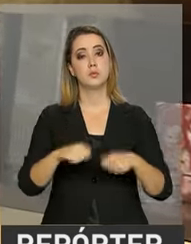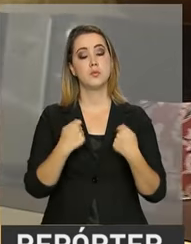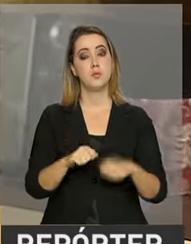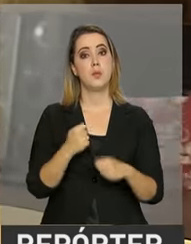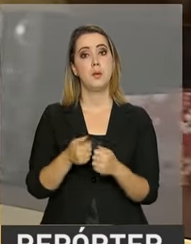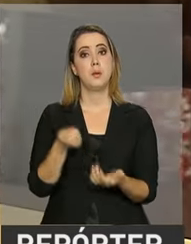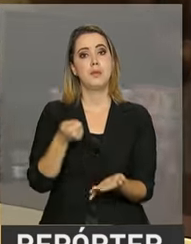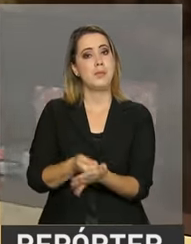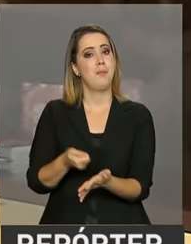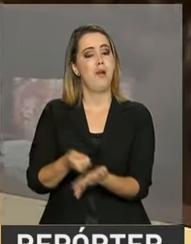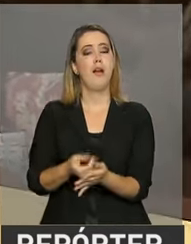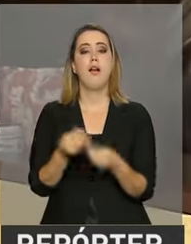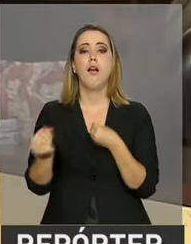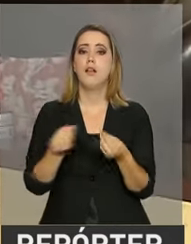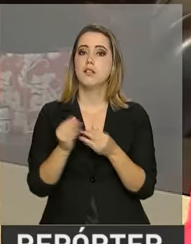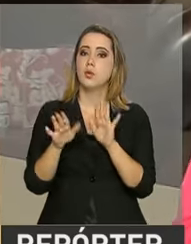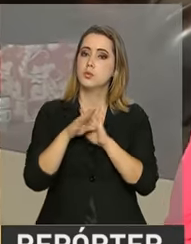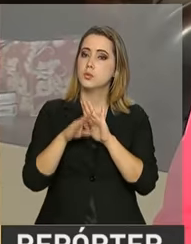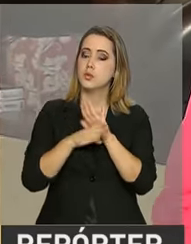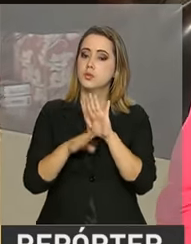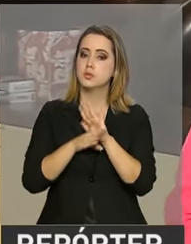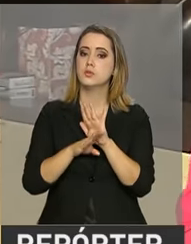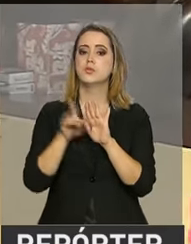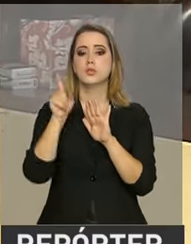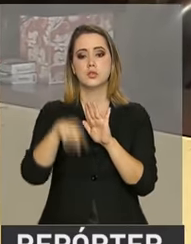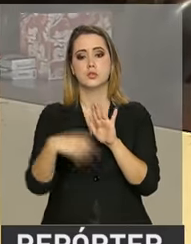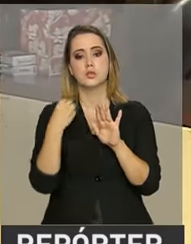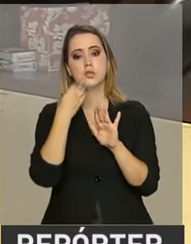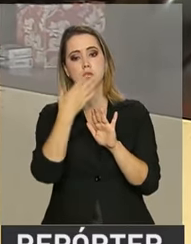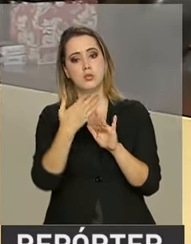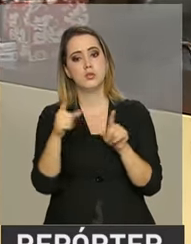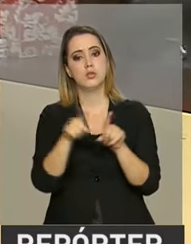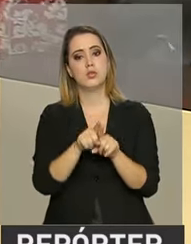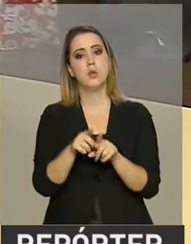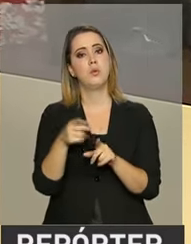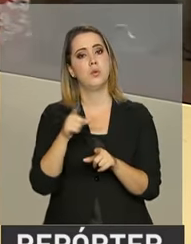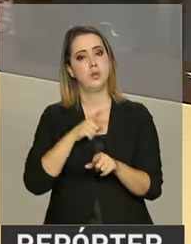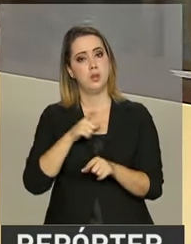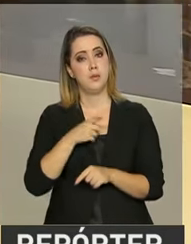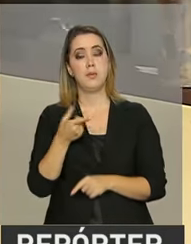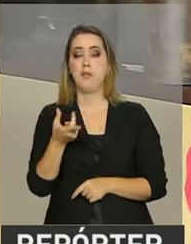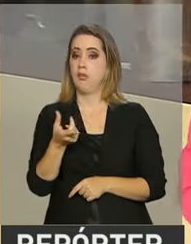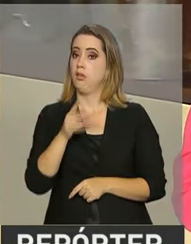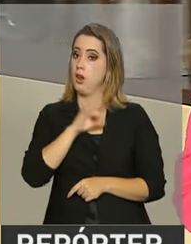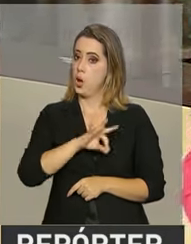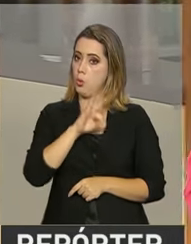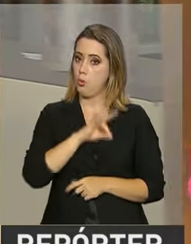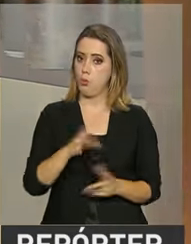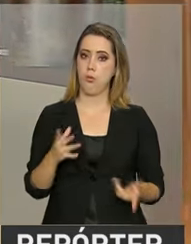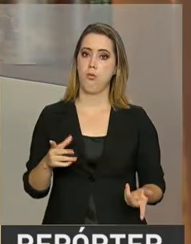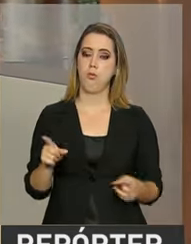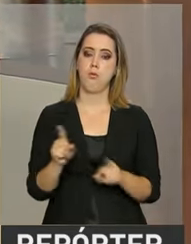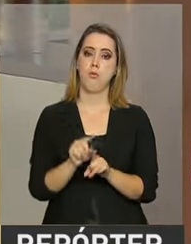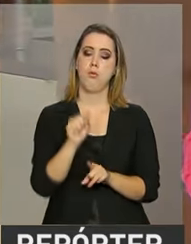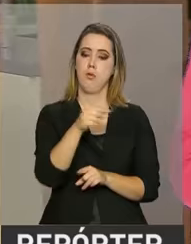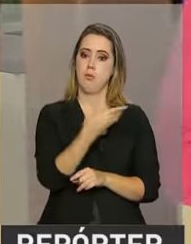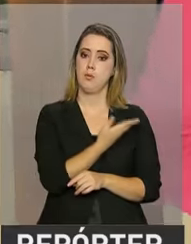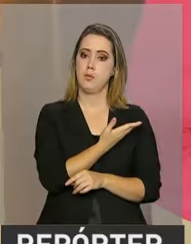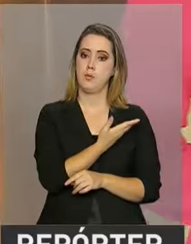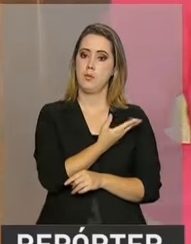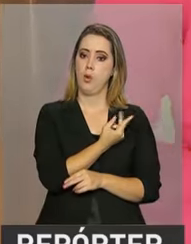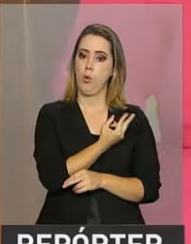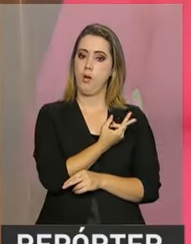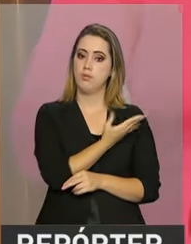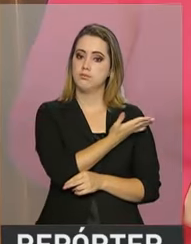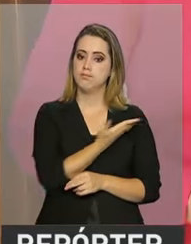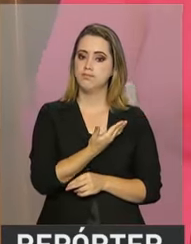financiar seus projetos que se mostram sustentáveis e lucrativos. A empresa de Marcelo é uma startup, está